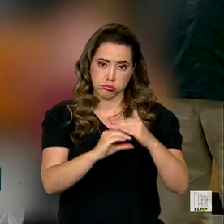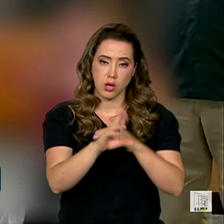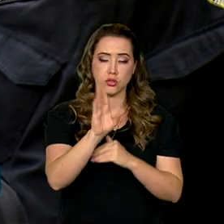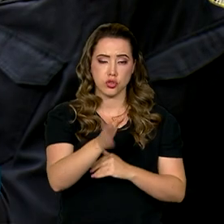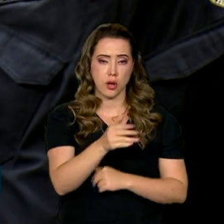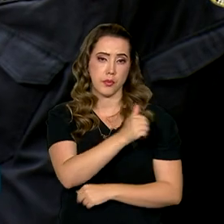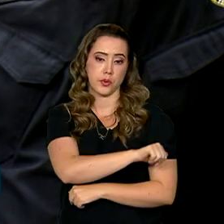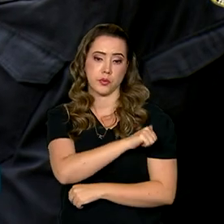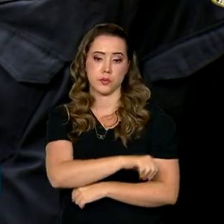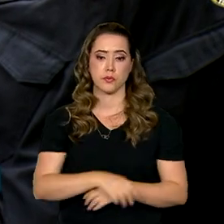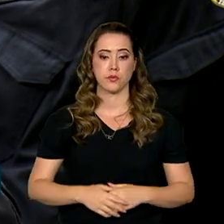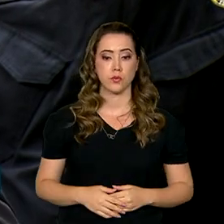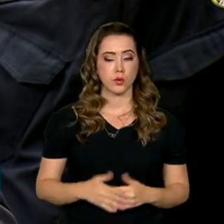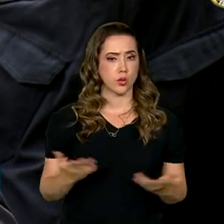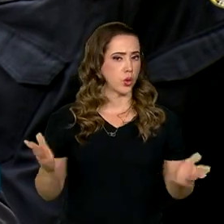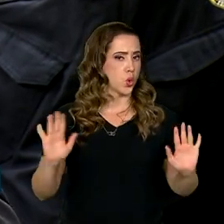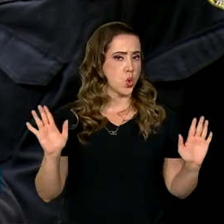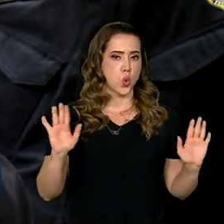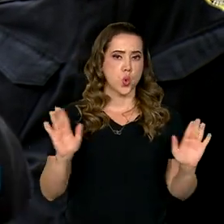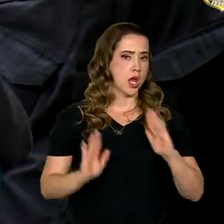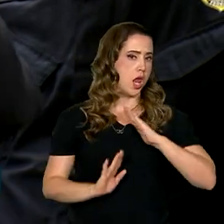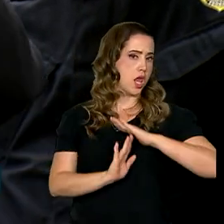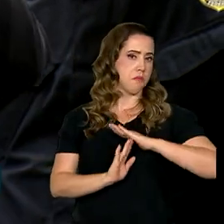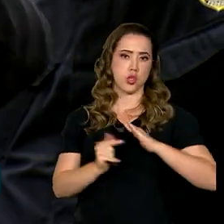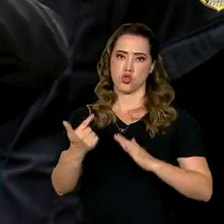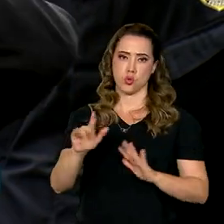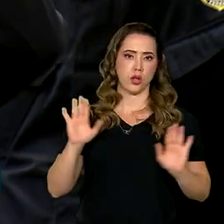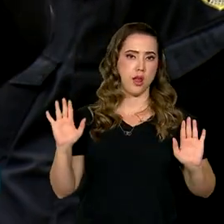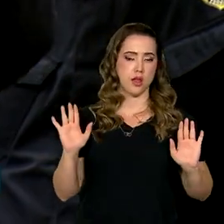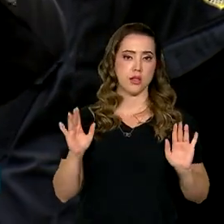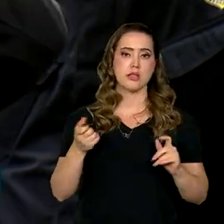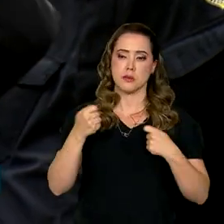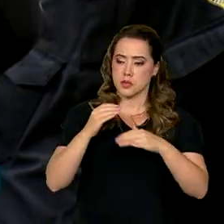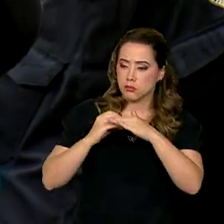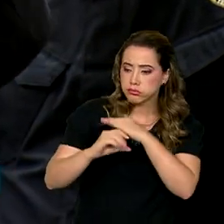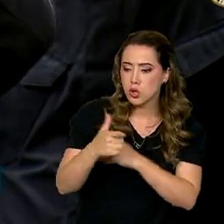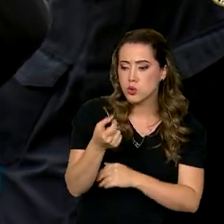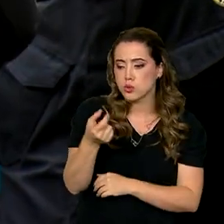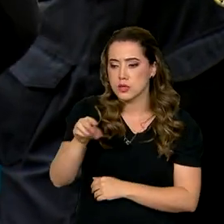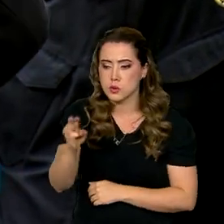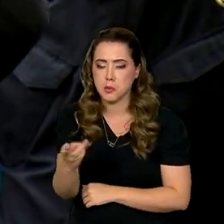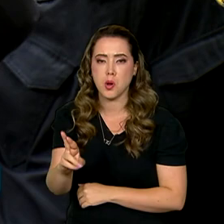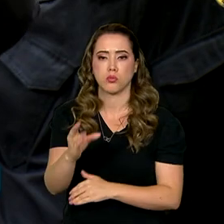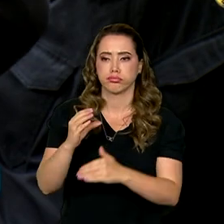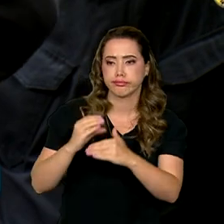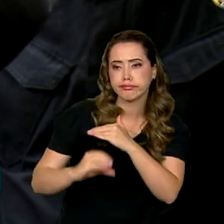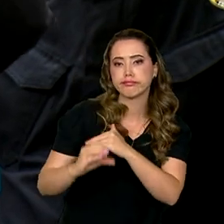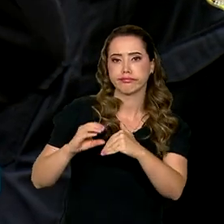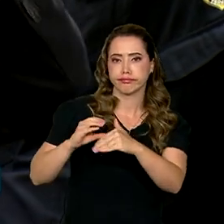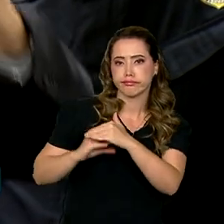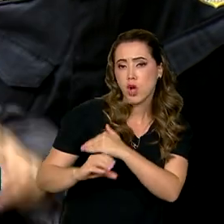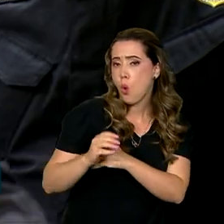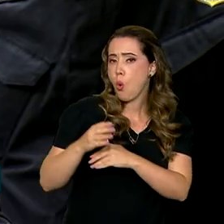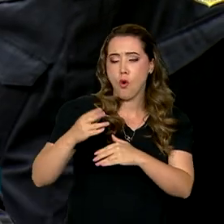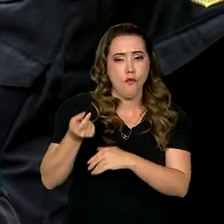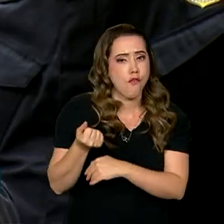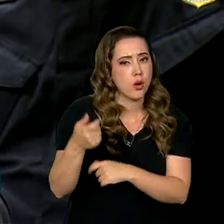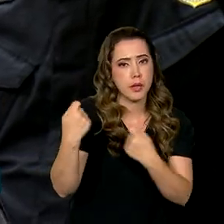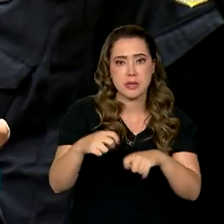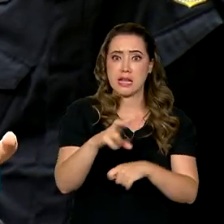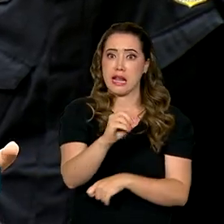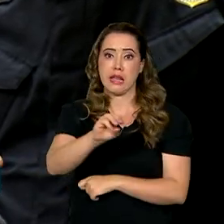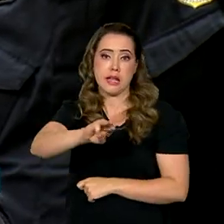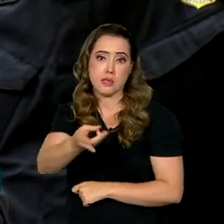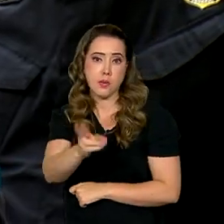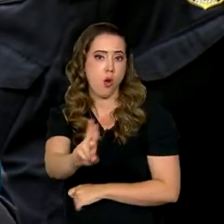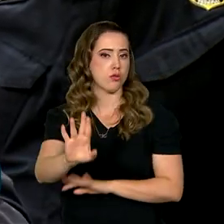ao Rio. Não há limite para isso. Se for preciso botar 200, a gente bota 200, 300, 400, 500. Agora